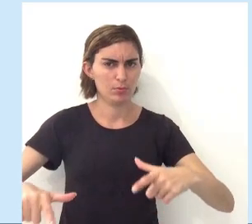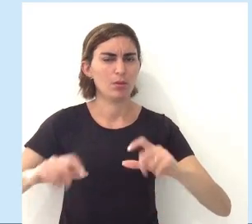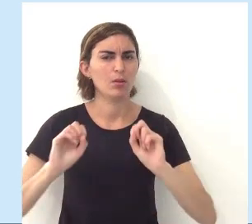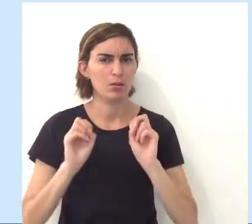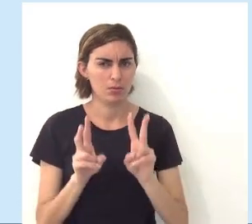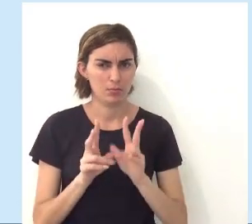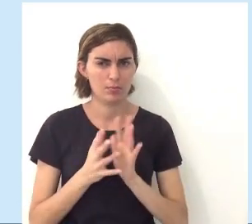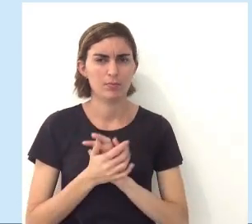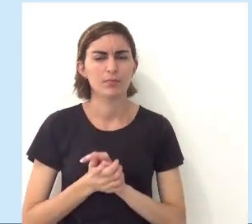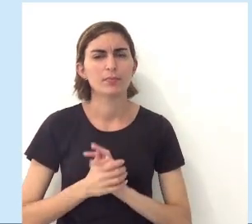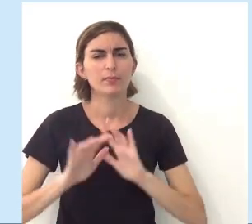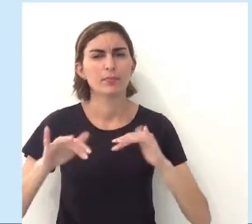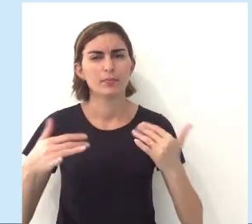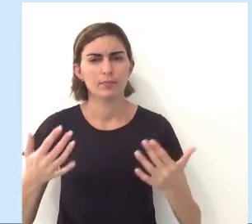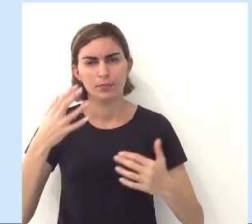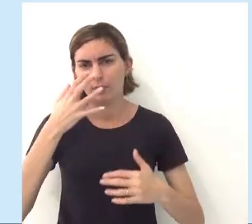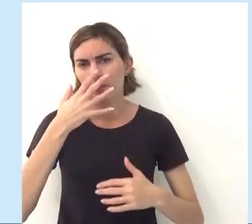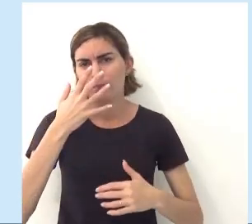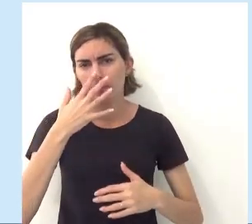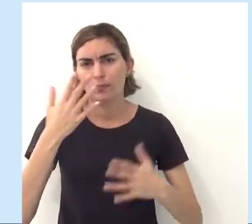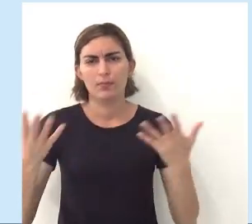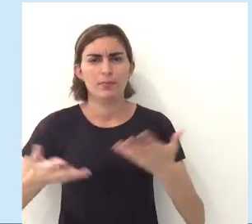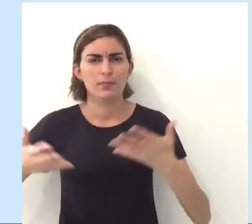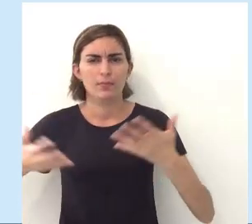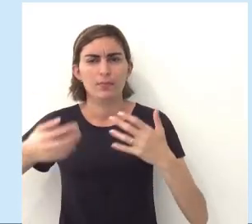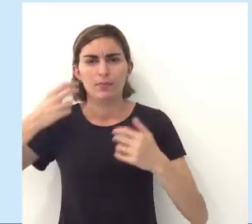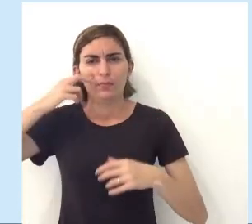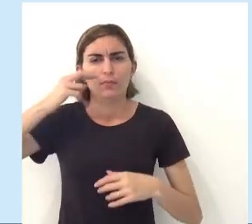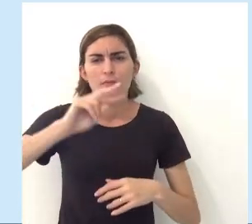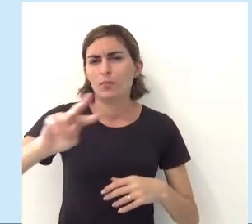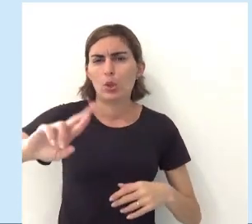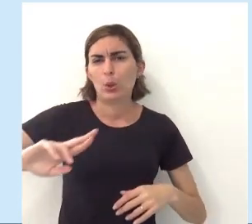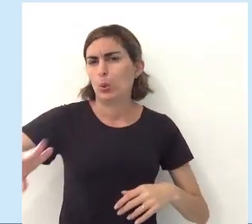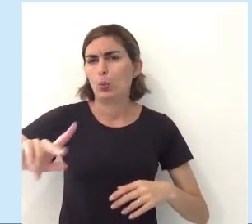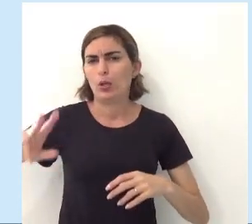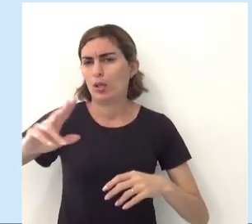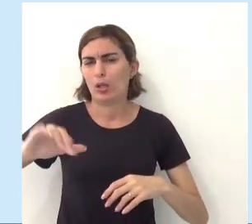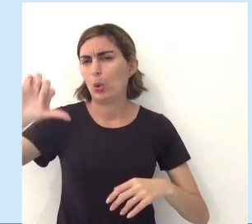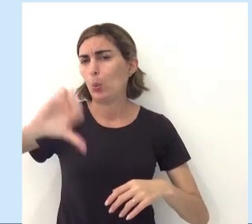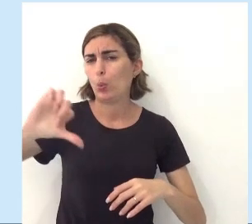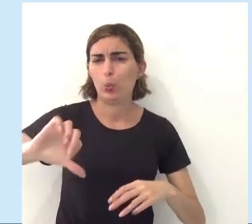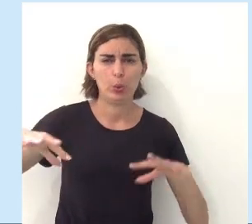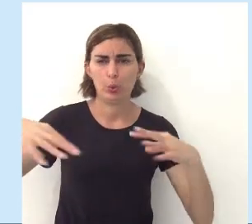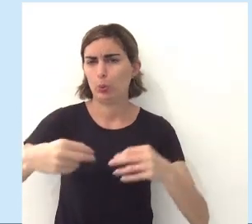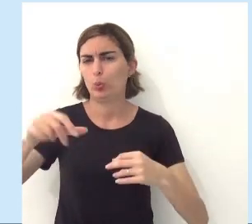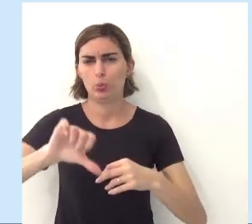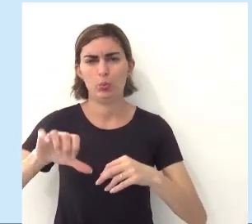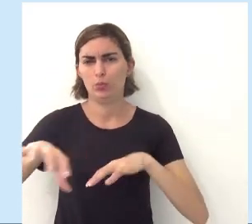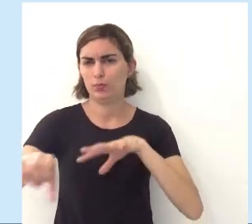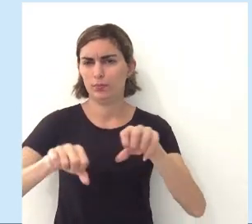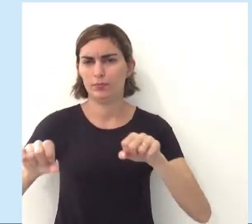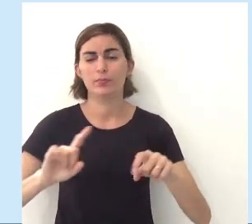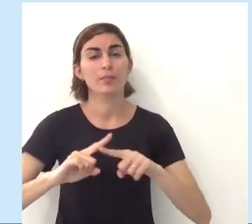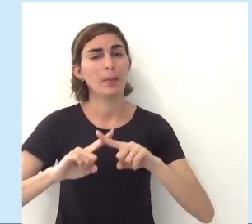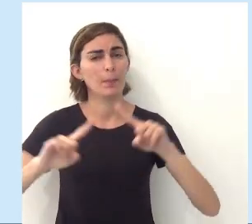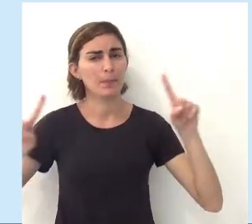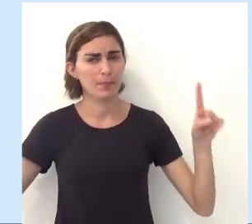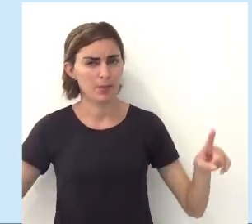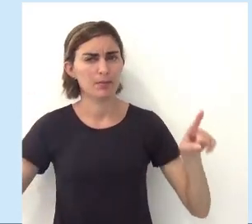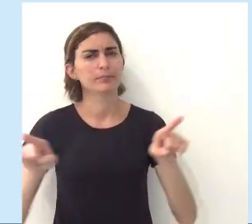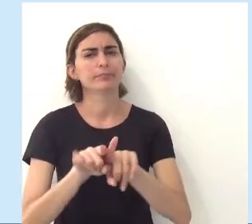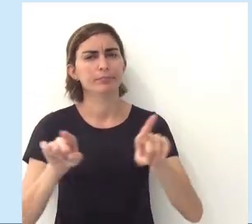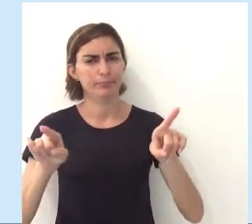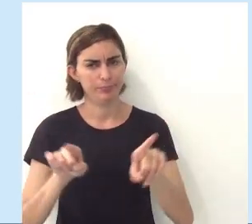população local, ok, gente, observa agora comigo, não é de todo ruim essas ocupações, tá,